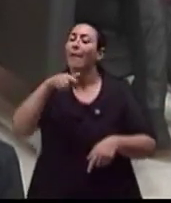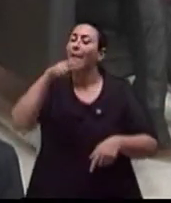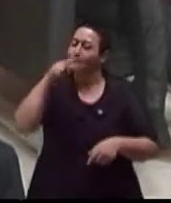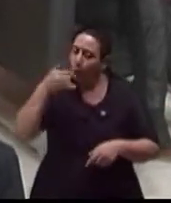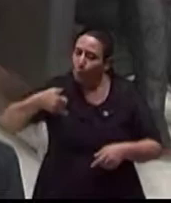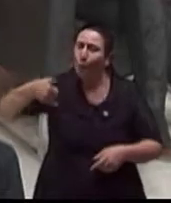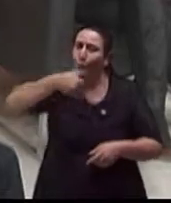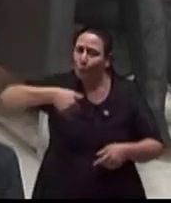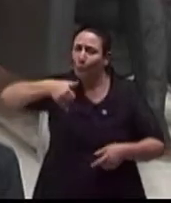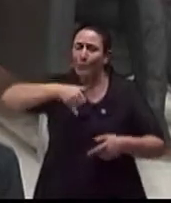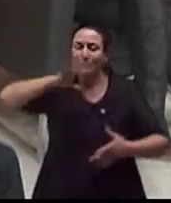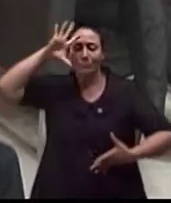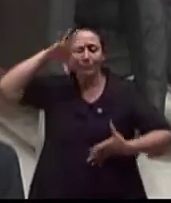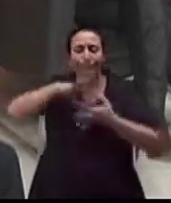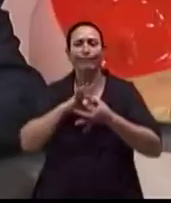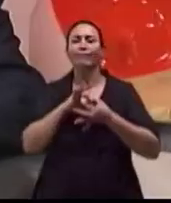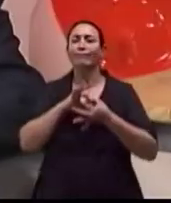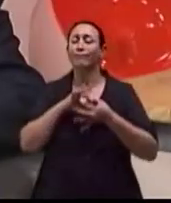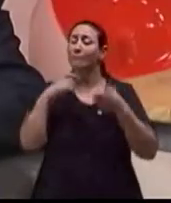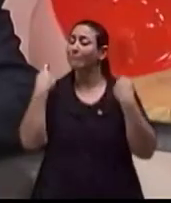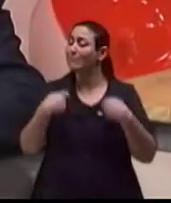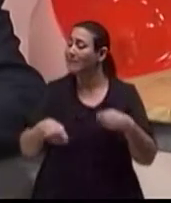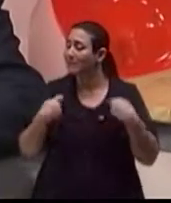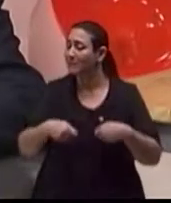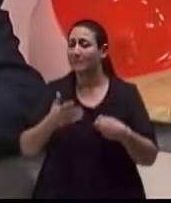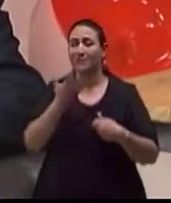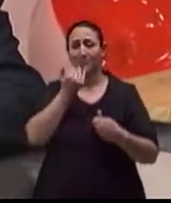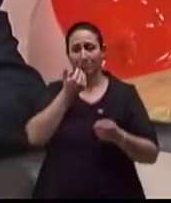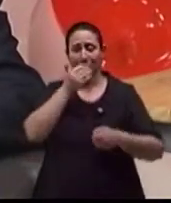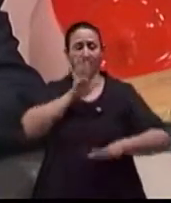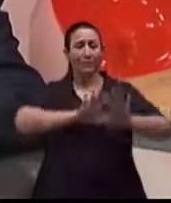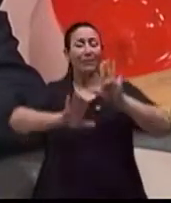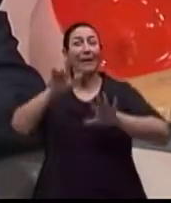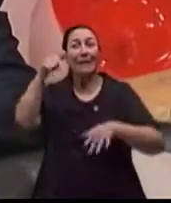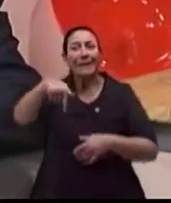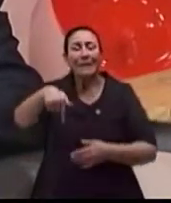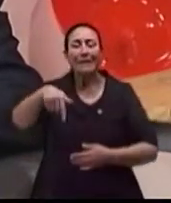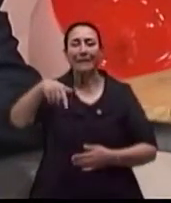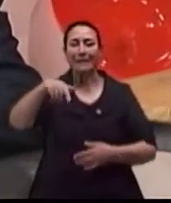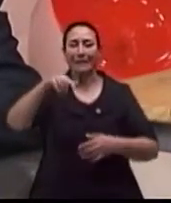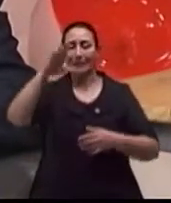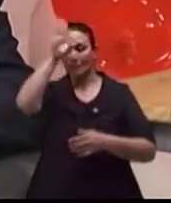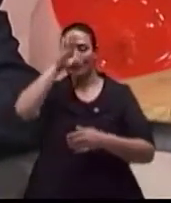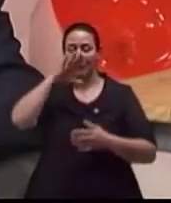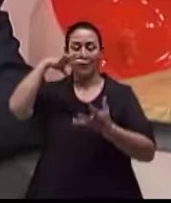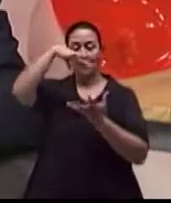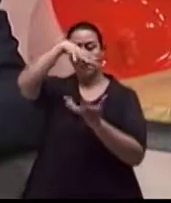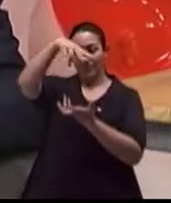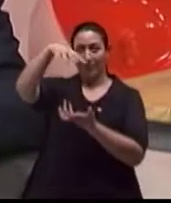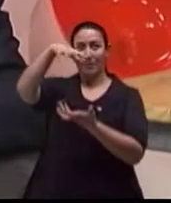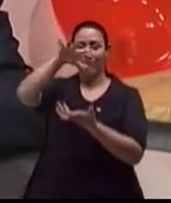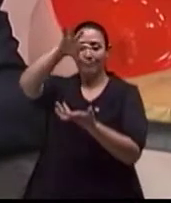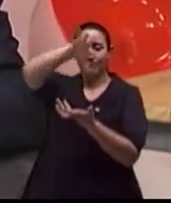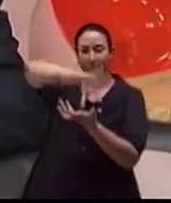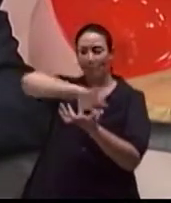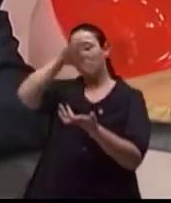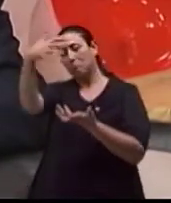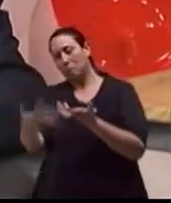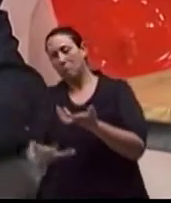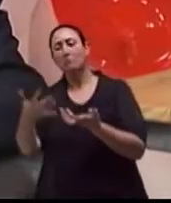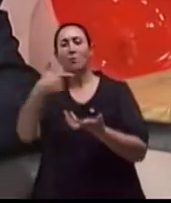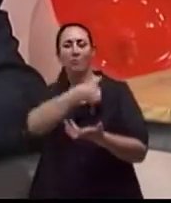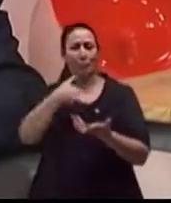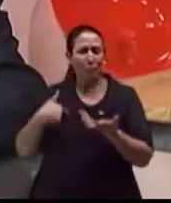junta com a gordura, né, fica mais difícil. Então, a nossa dieta ocidental, ela é muito ruim, para o nosso organismo como um todo.